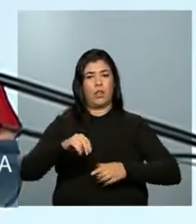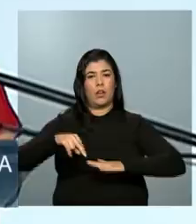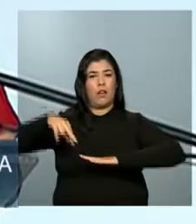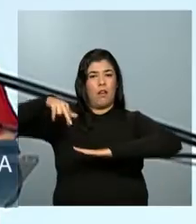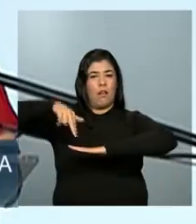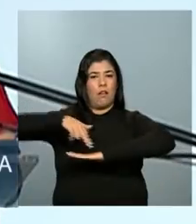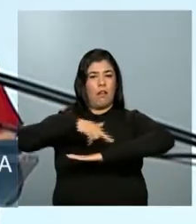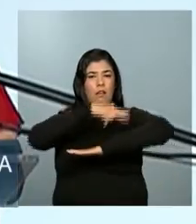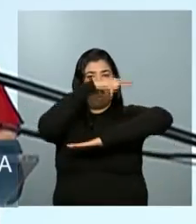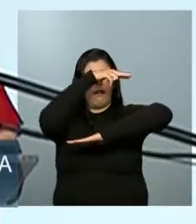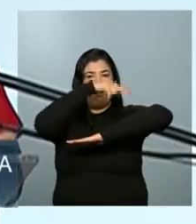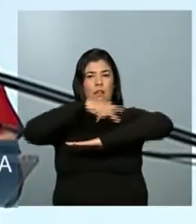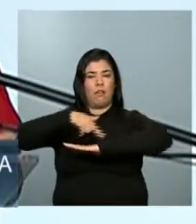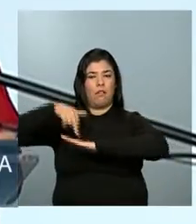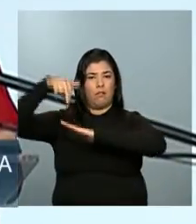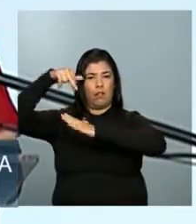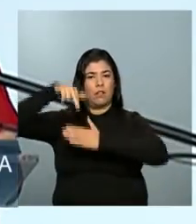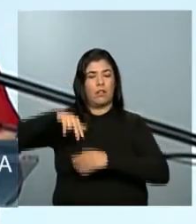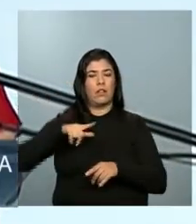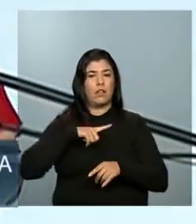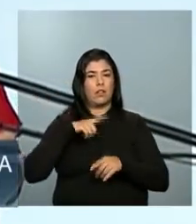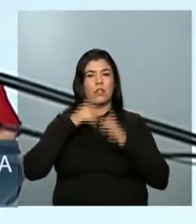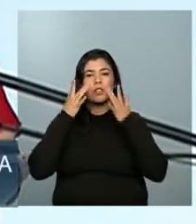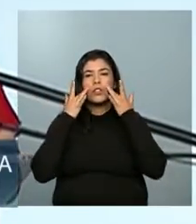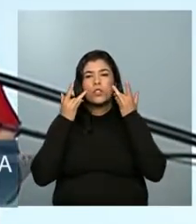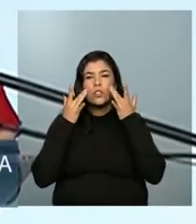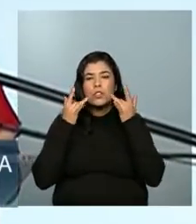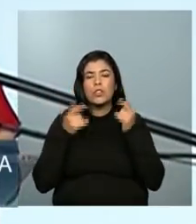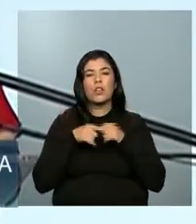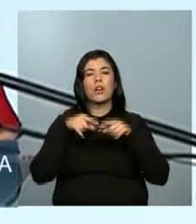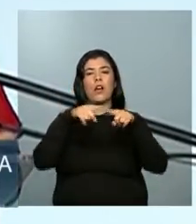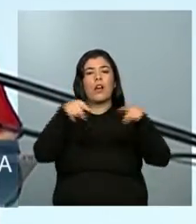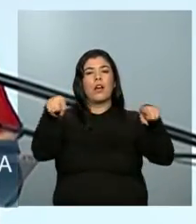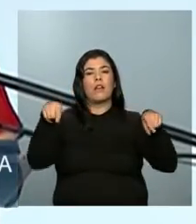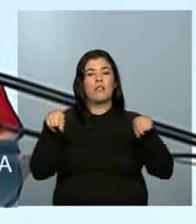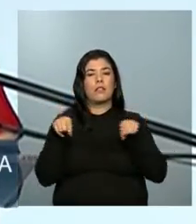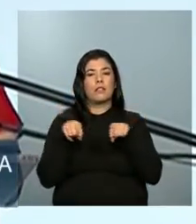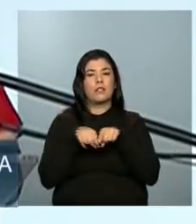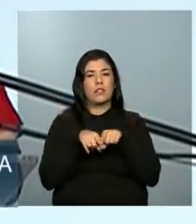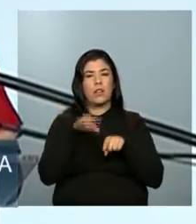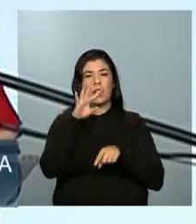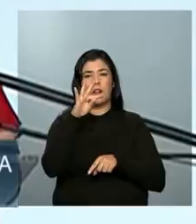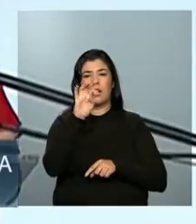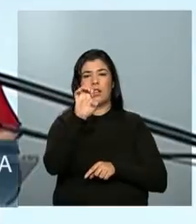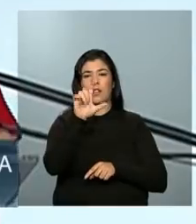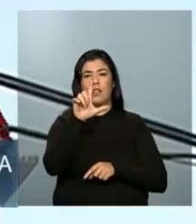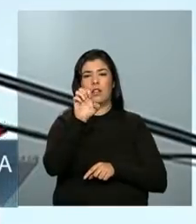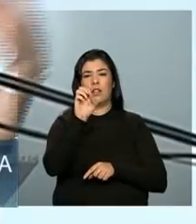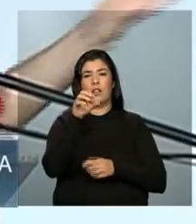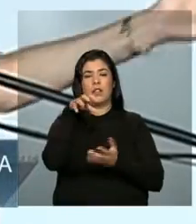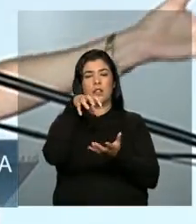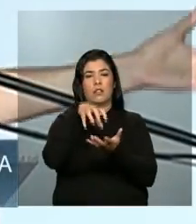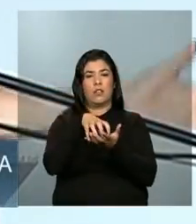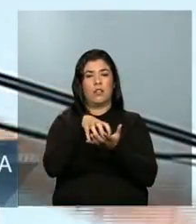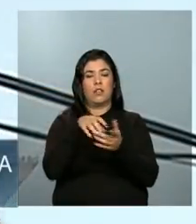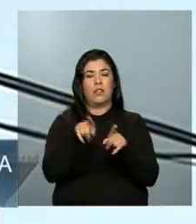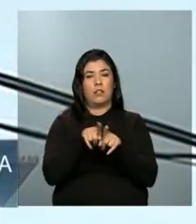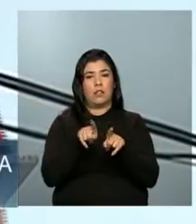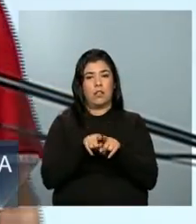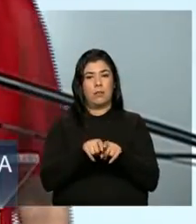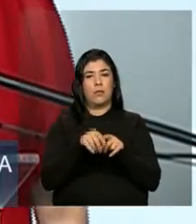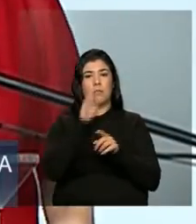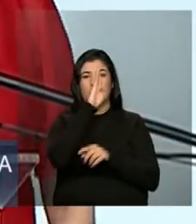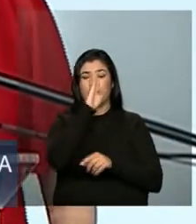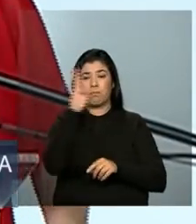sala de cinema, teatro, telecentro, com salas de informática, biblioteca e o próprio CRAS.